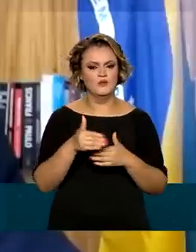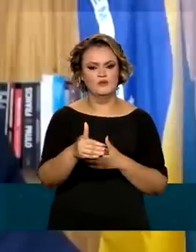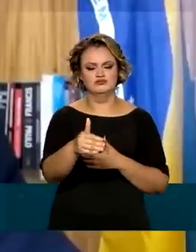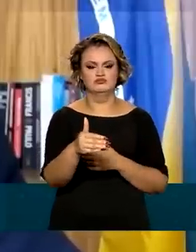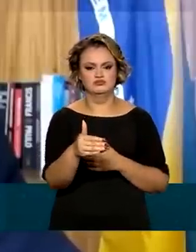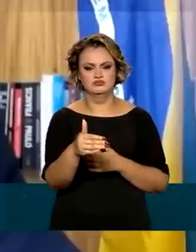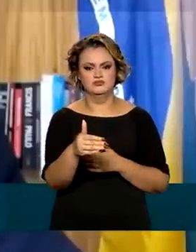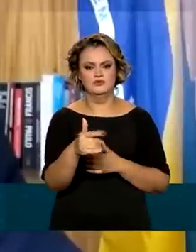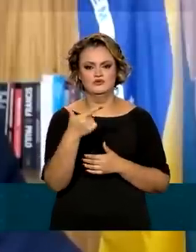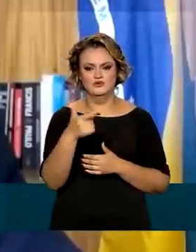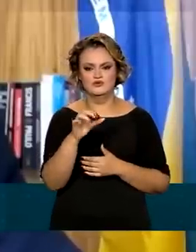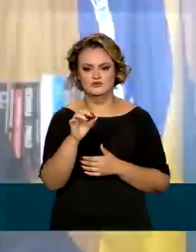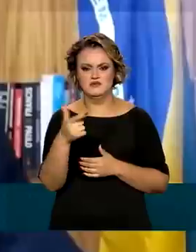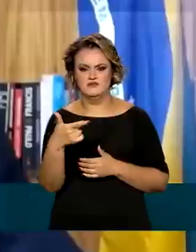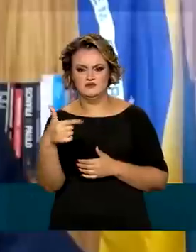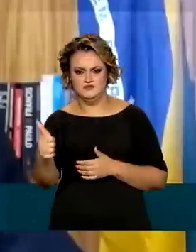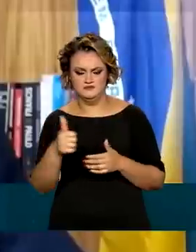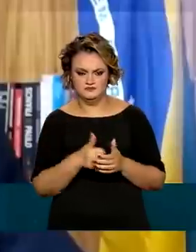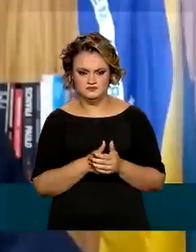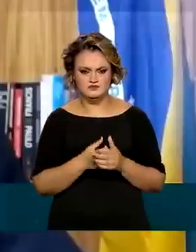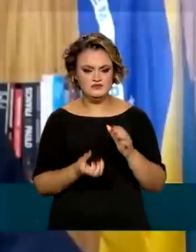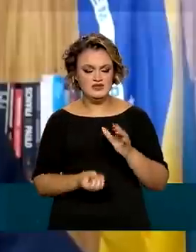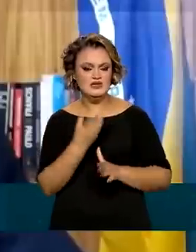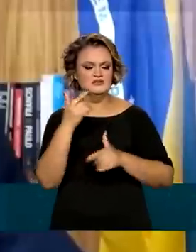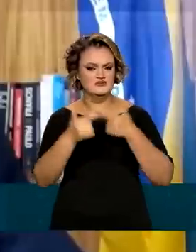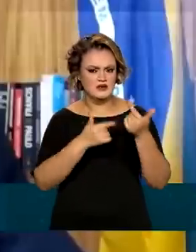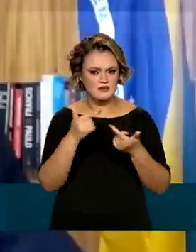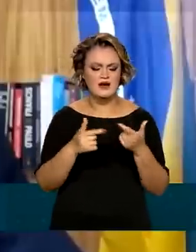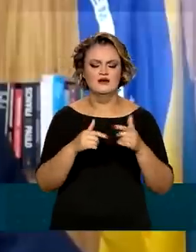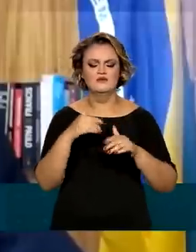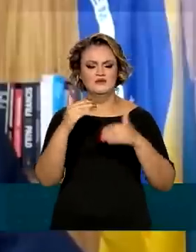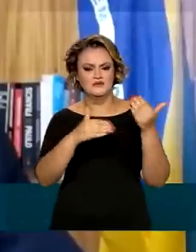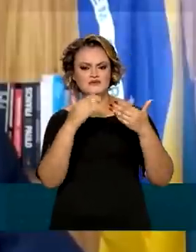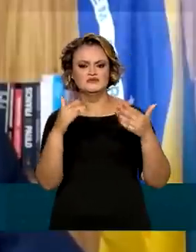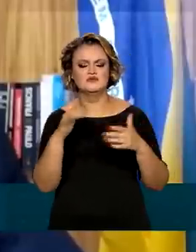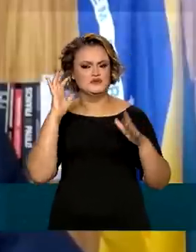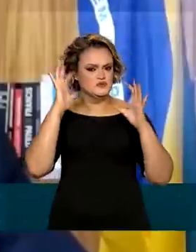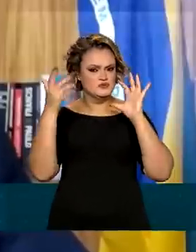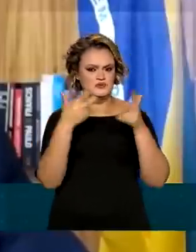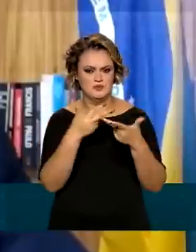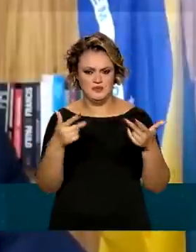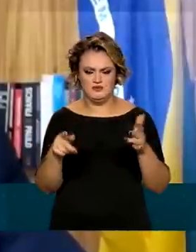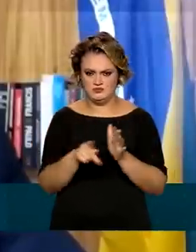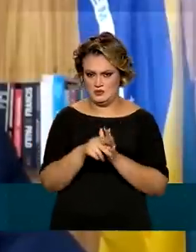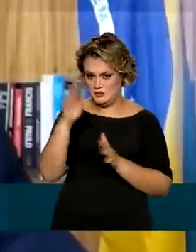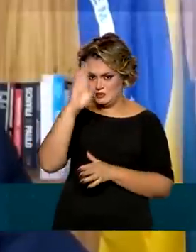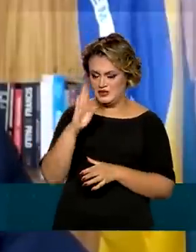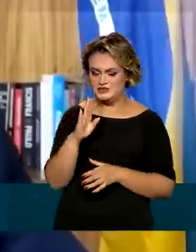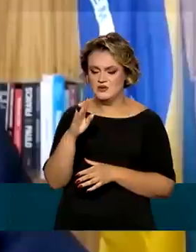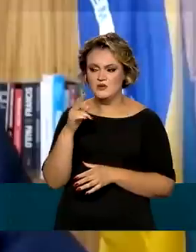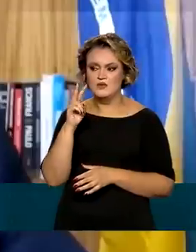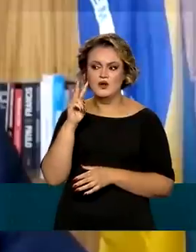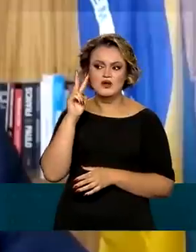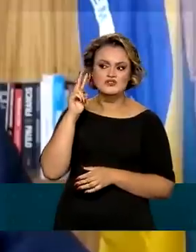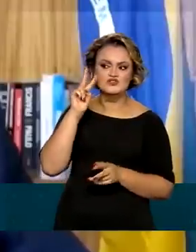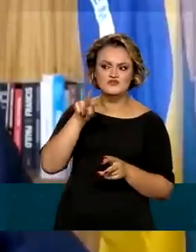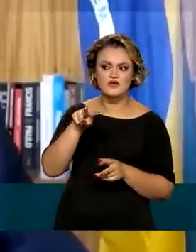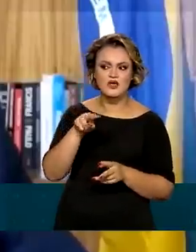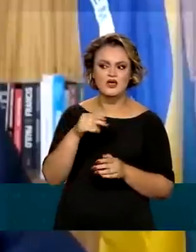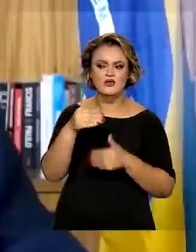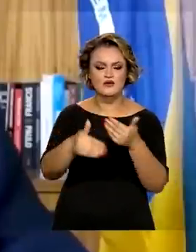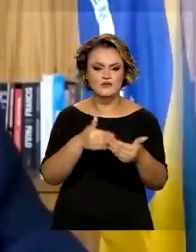de 2021. A geração de emprego, crescimento, a solução no Brasil é justamente perseguirmos e